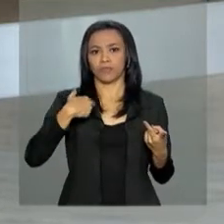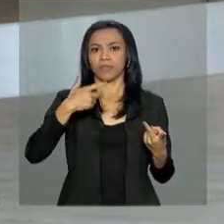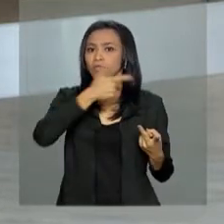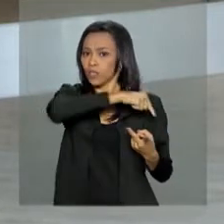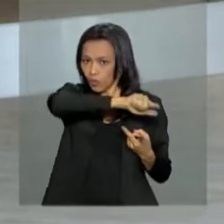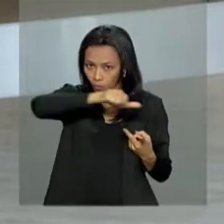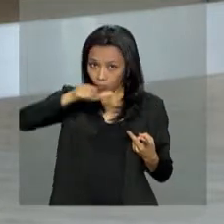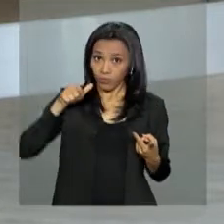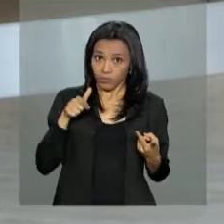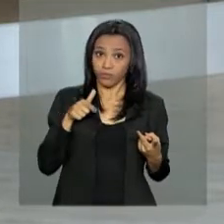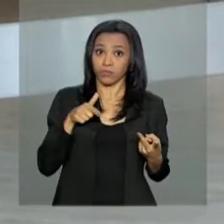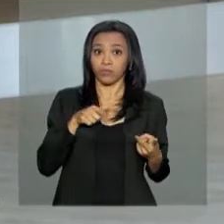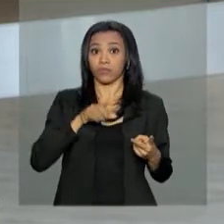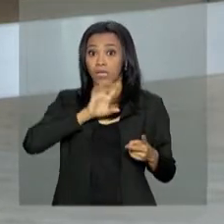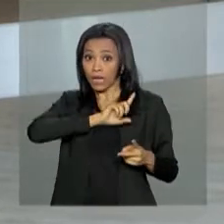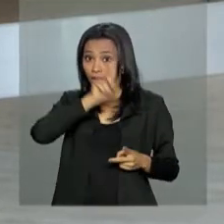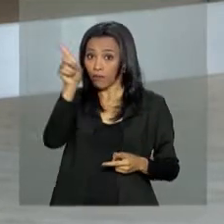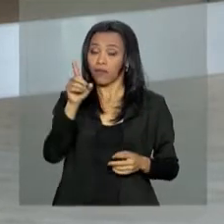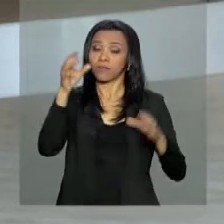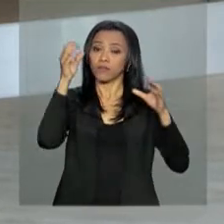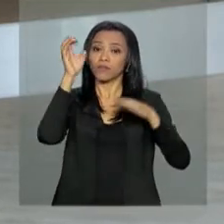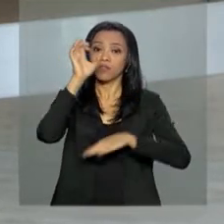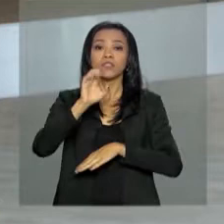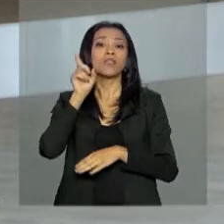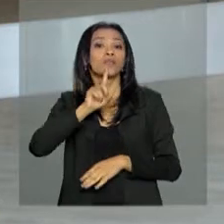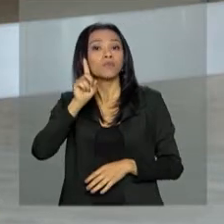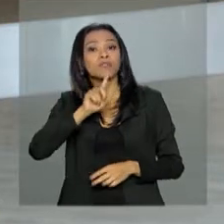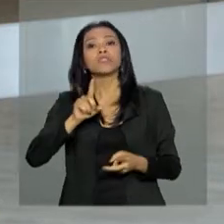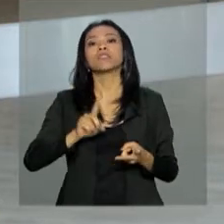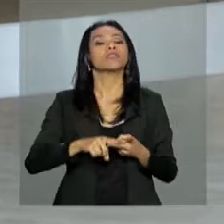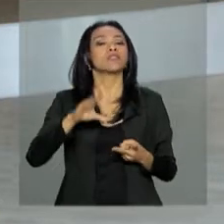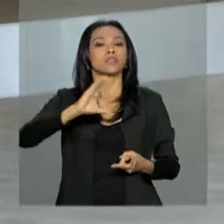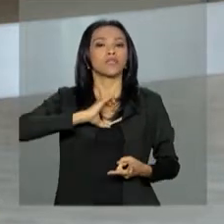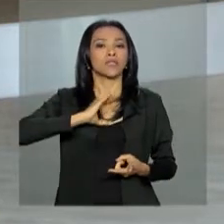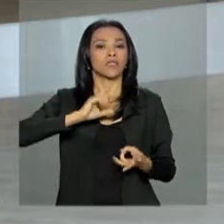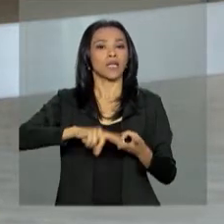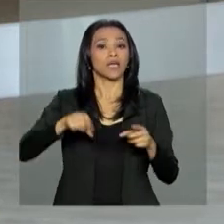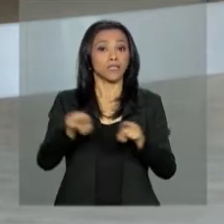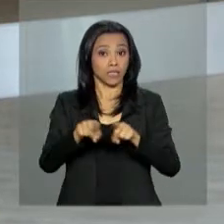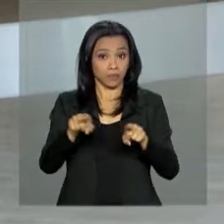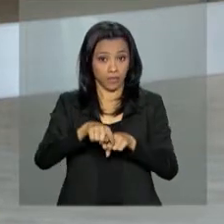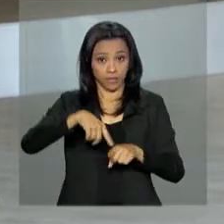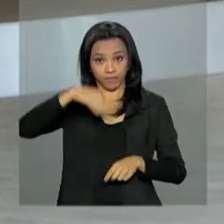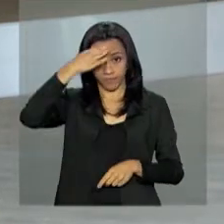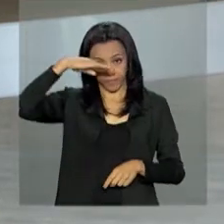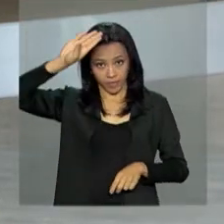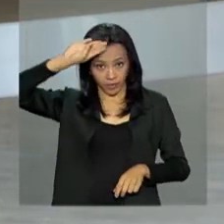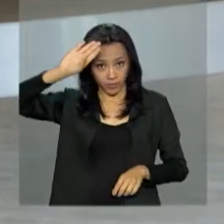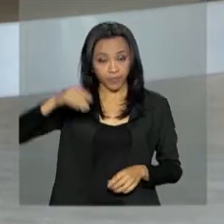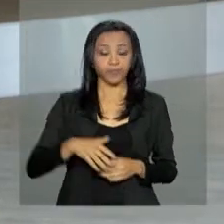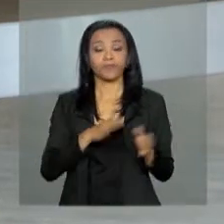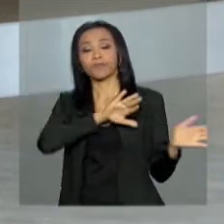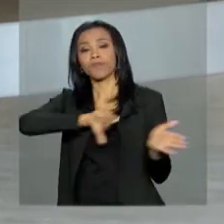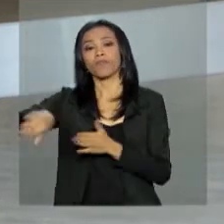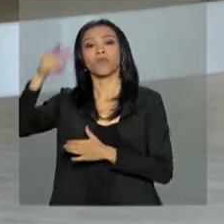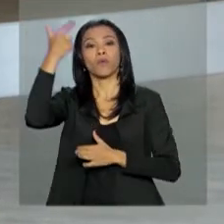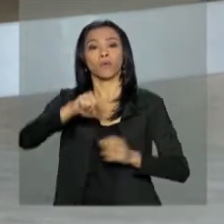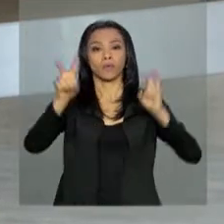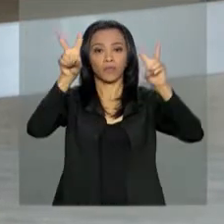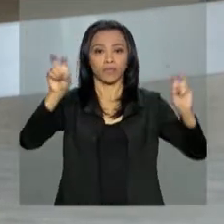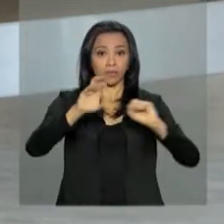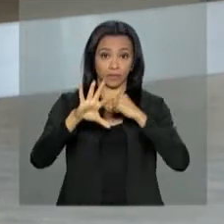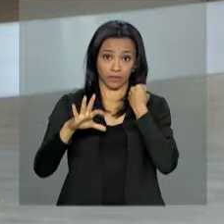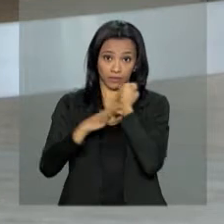postos consulares nos Estados Unidos, Canadá e México. Falando agora de segurança, o ministro da Segurança